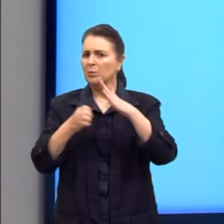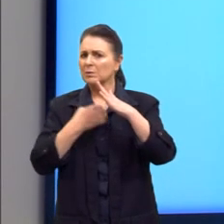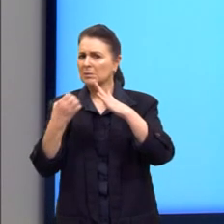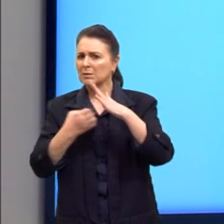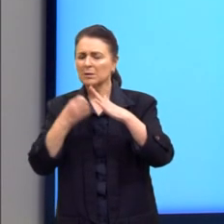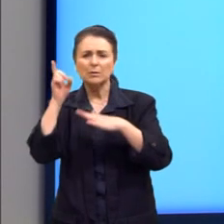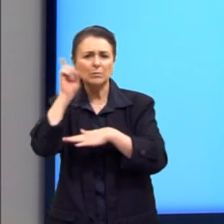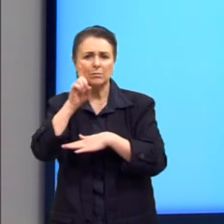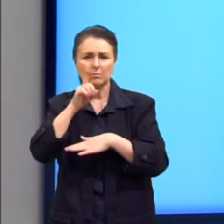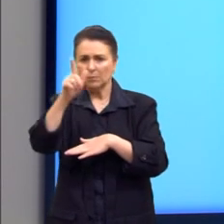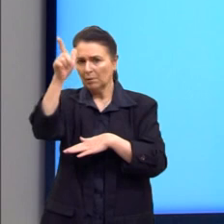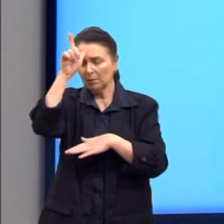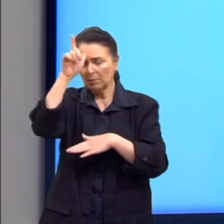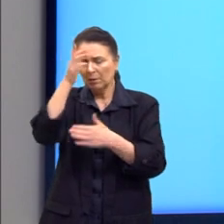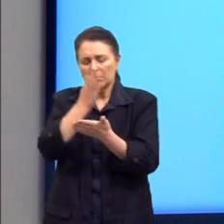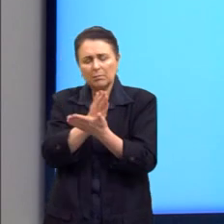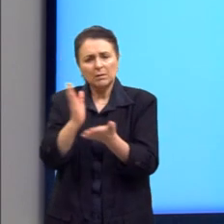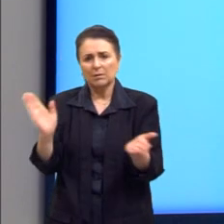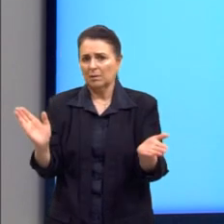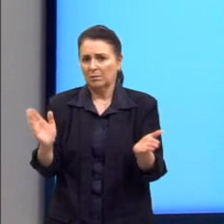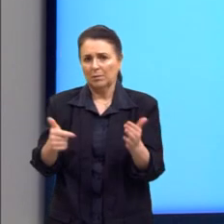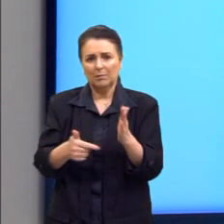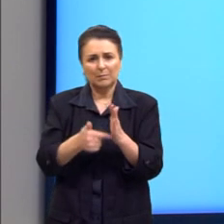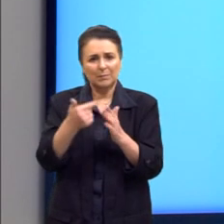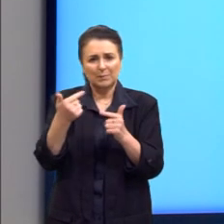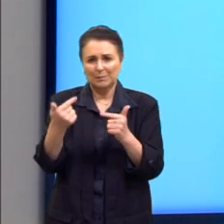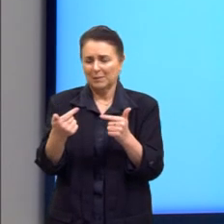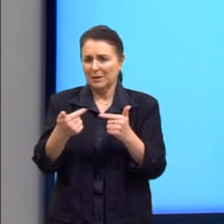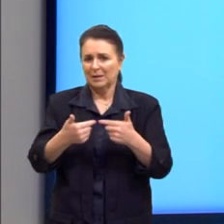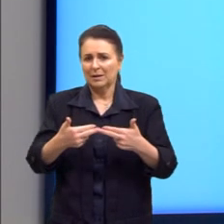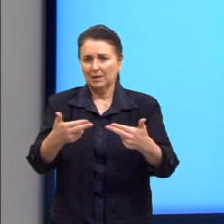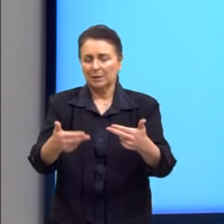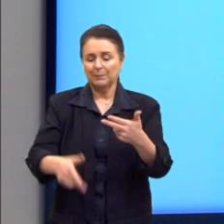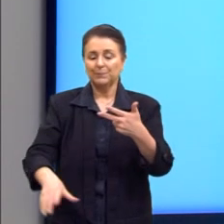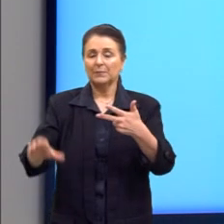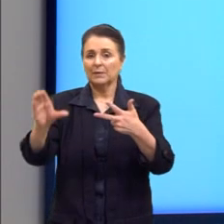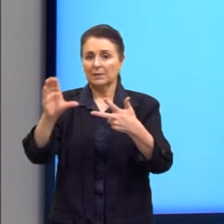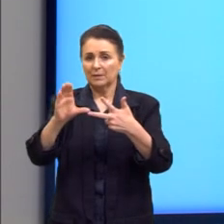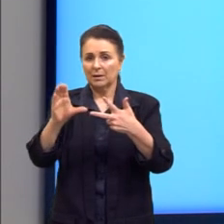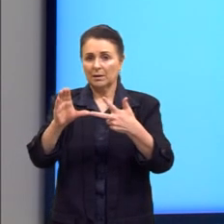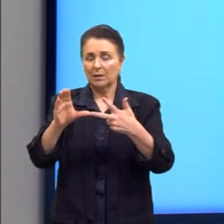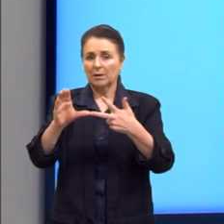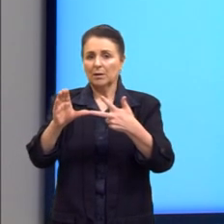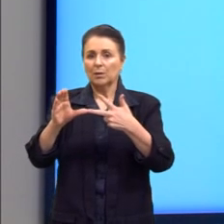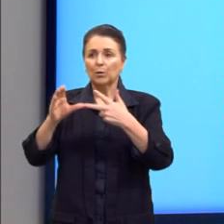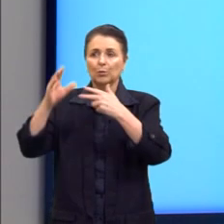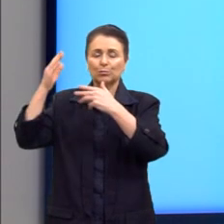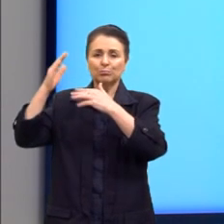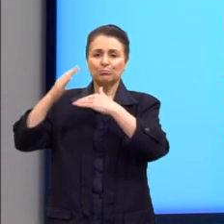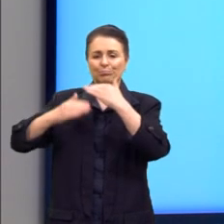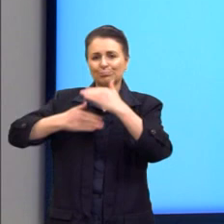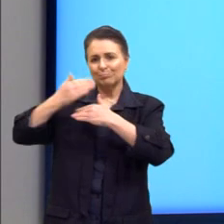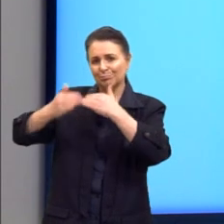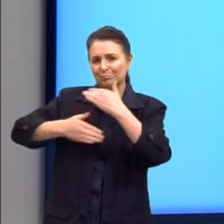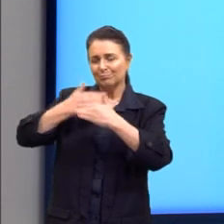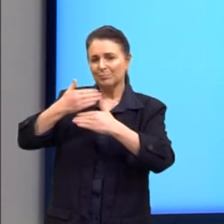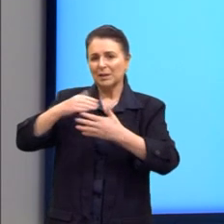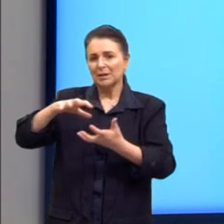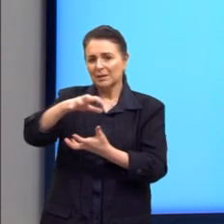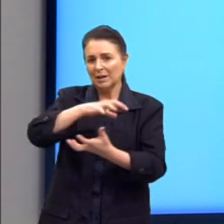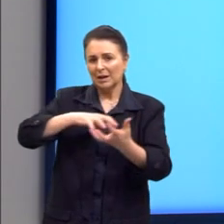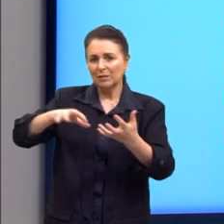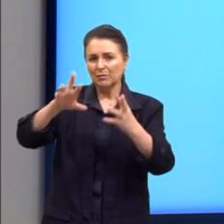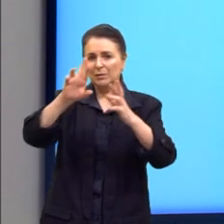porque os alemães perderam a Primeira Grande Guerra. Opção C. Desencadeamento da Revolução Russa de